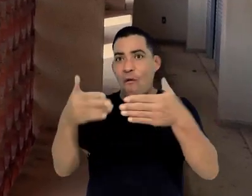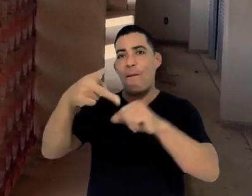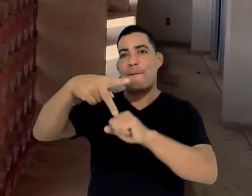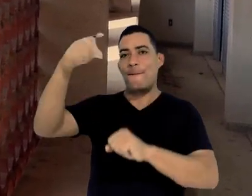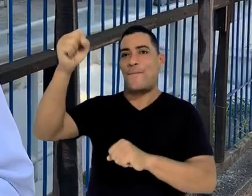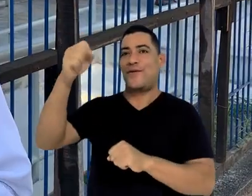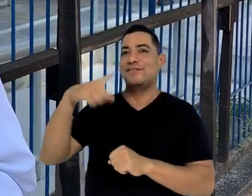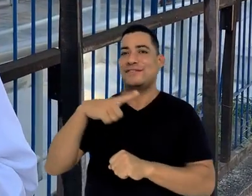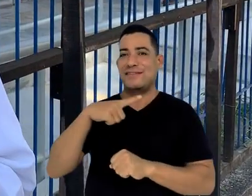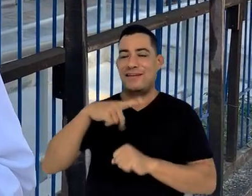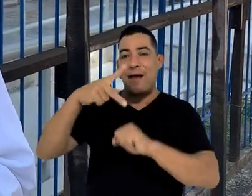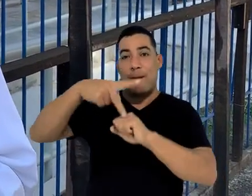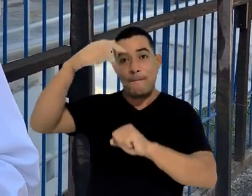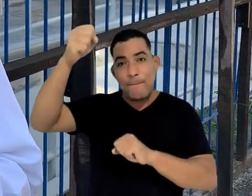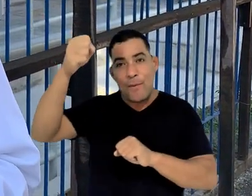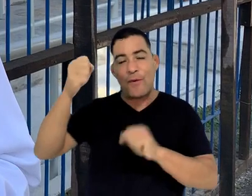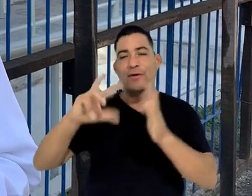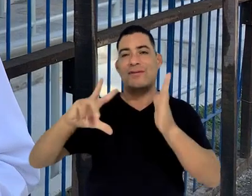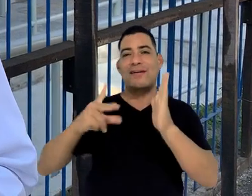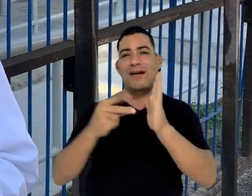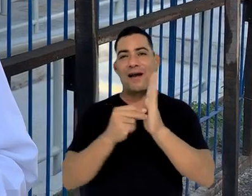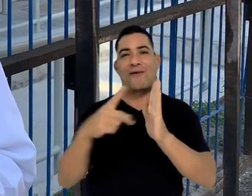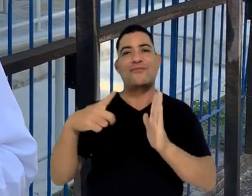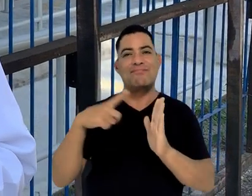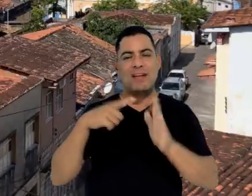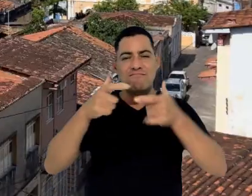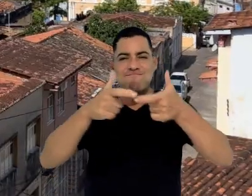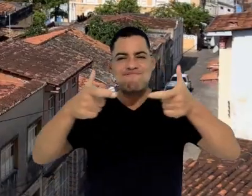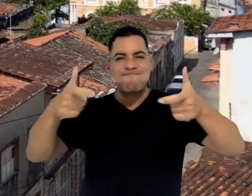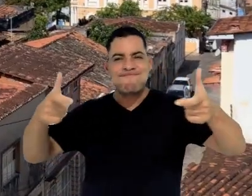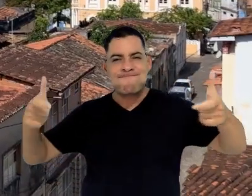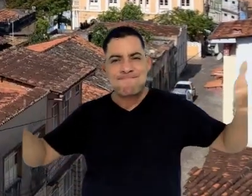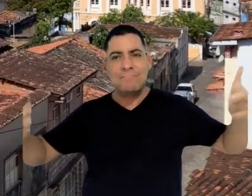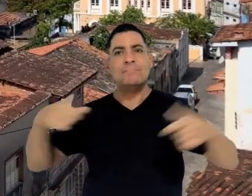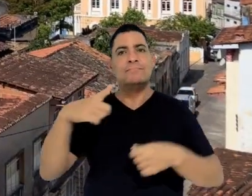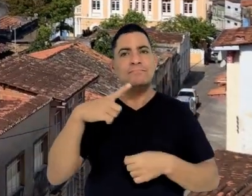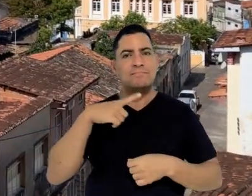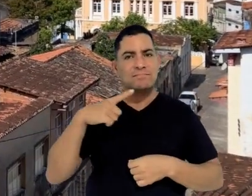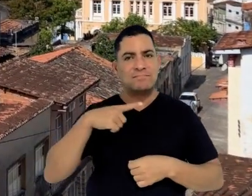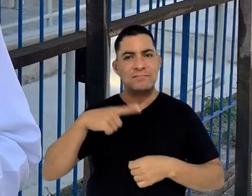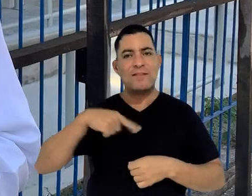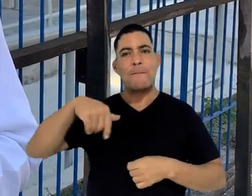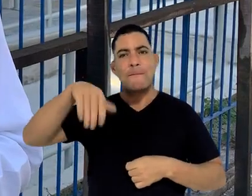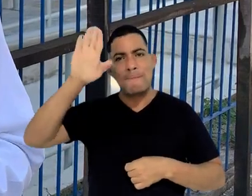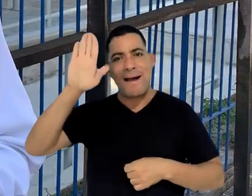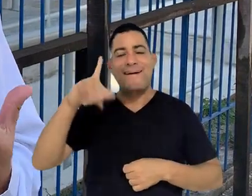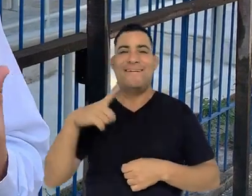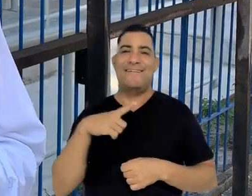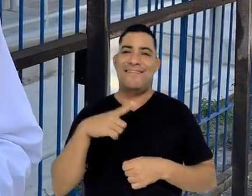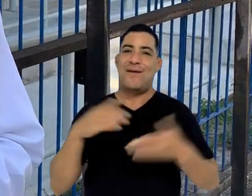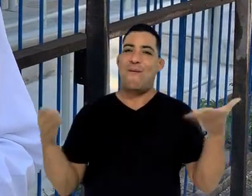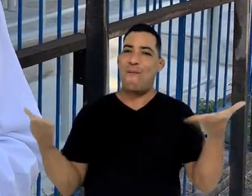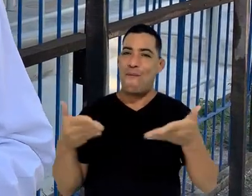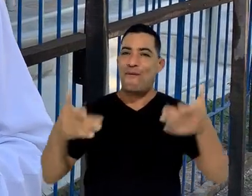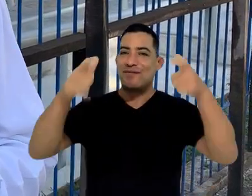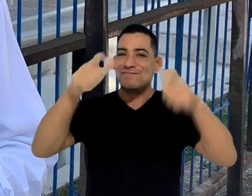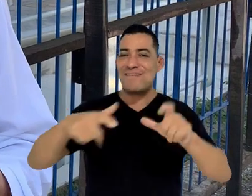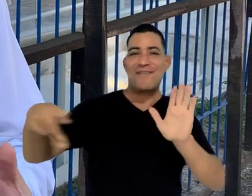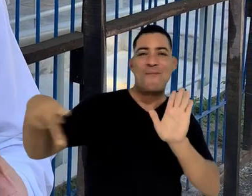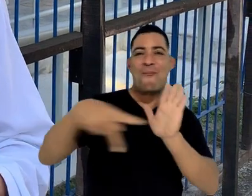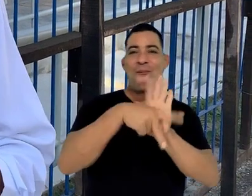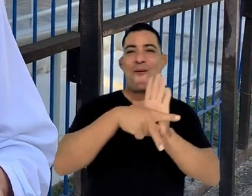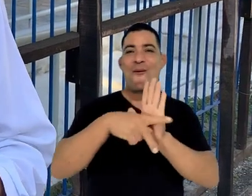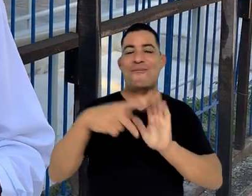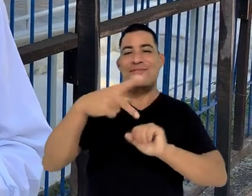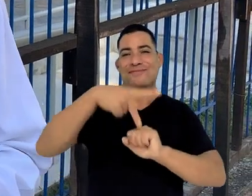pós-graduação. A pós-graduação do CAL, que tem crescido, que tem um potencial de crescimento imenso, passa a contar agora com um